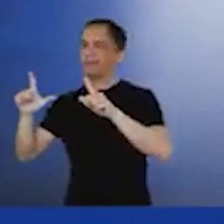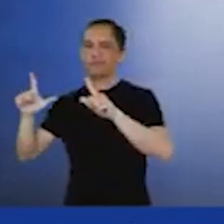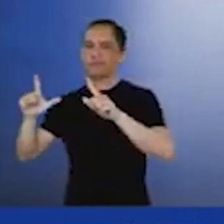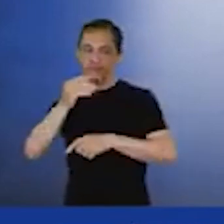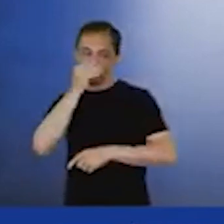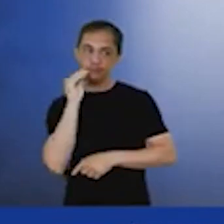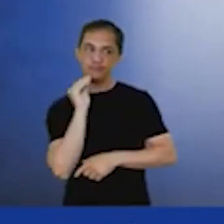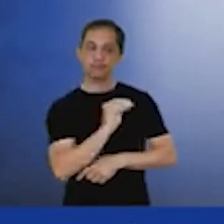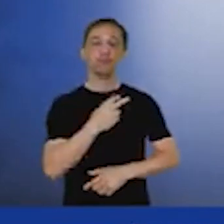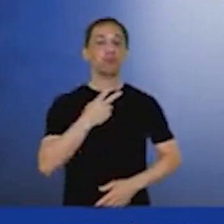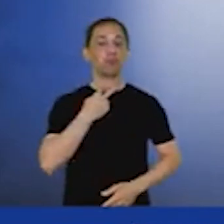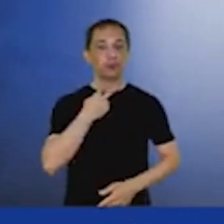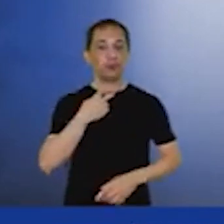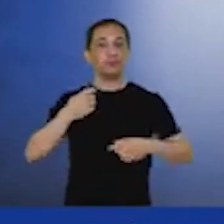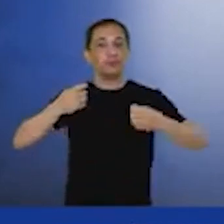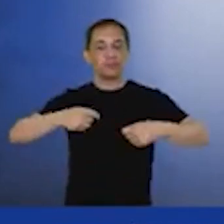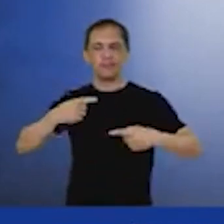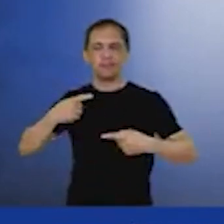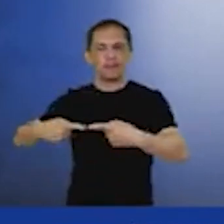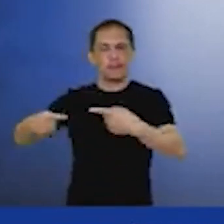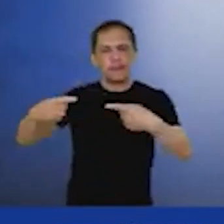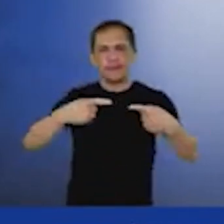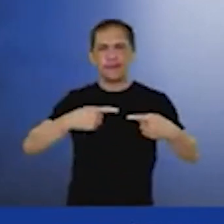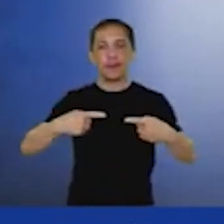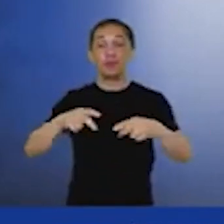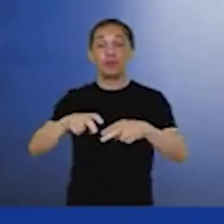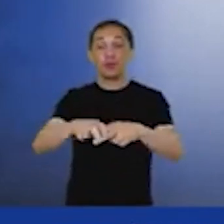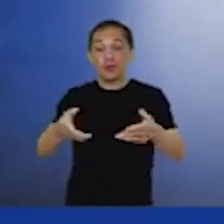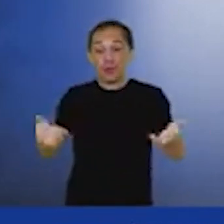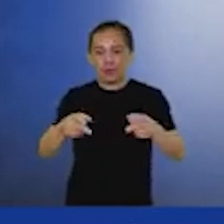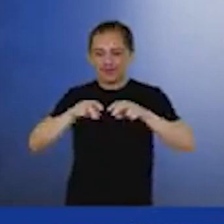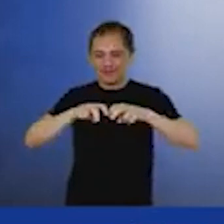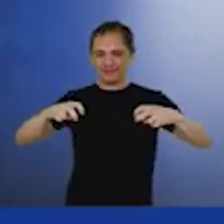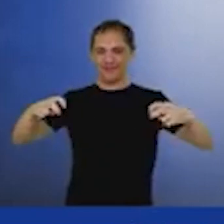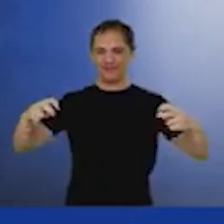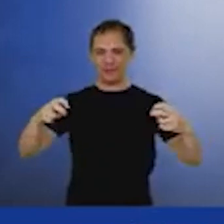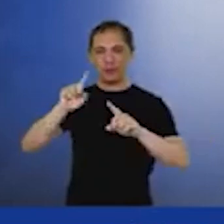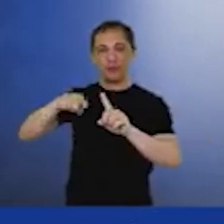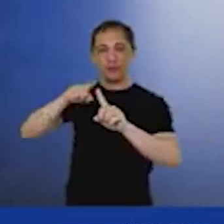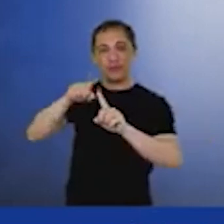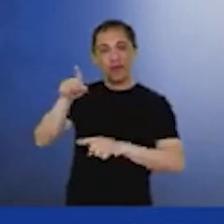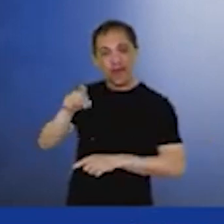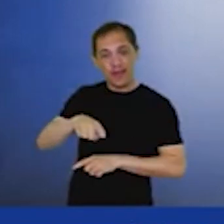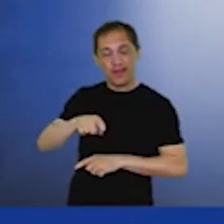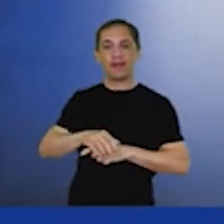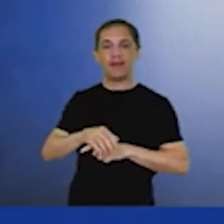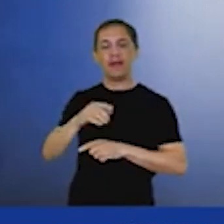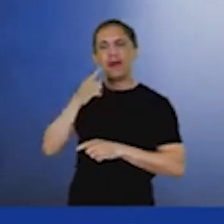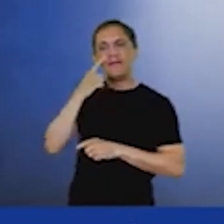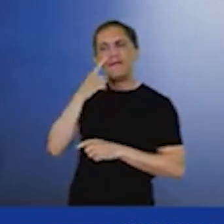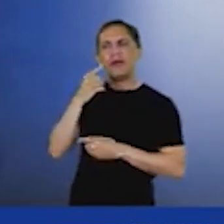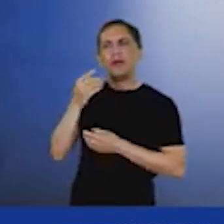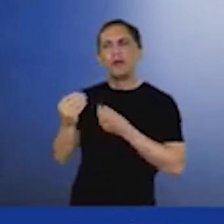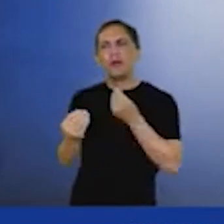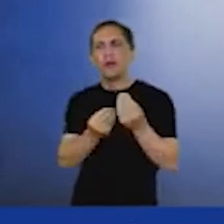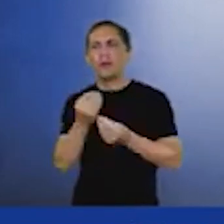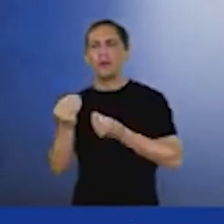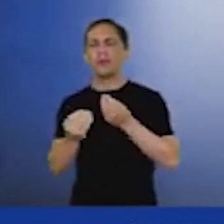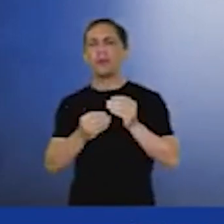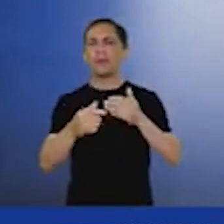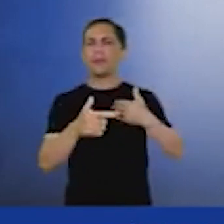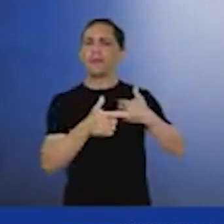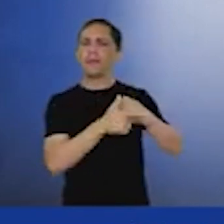e esse painel vem com esse objetivo para olhar para a indústria do óleo e gás e ver qual o papel dela